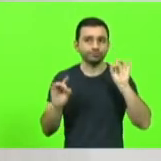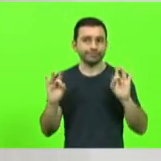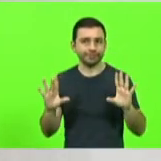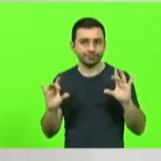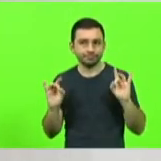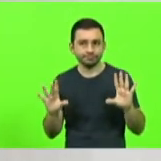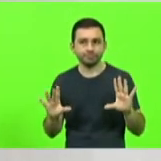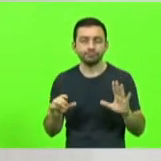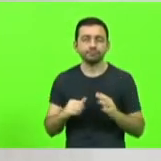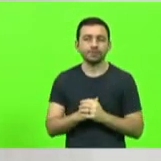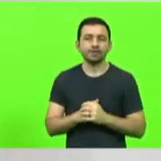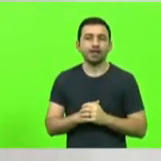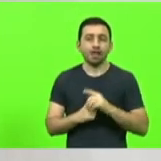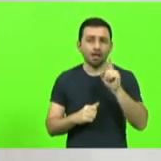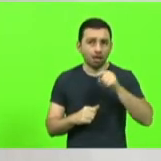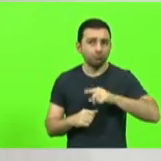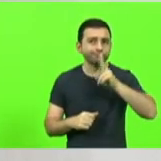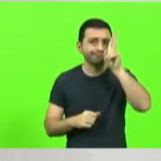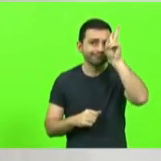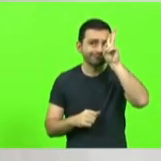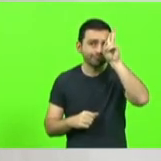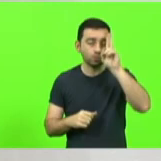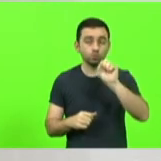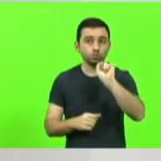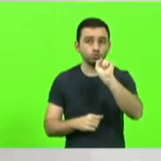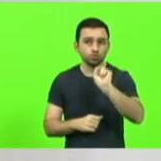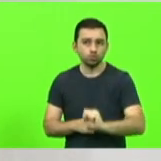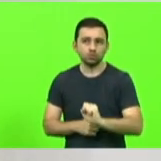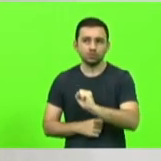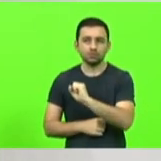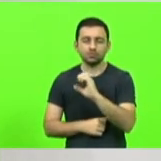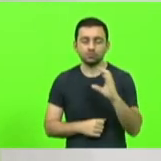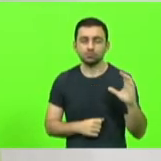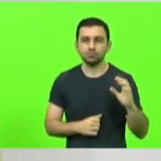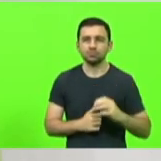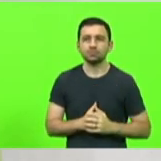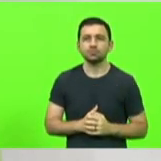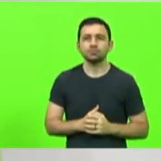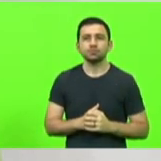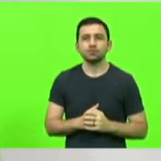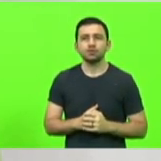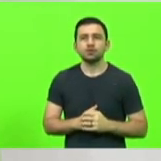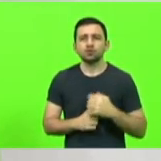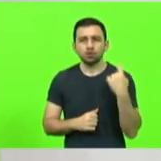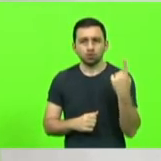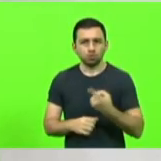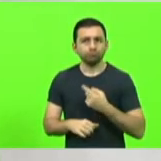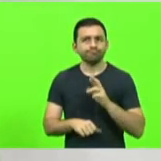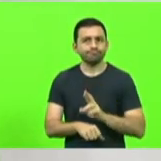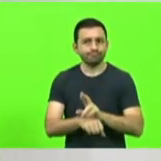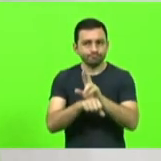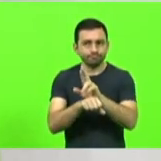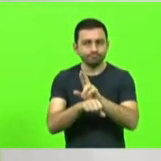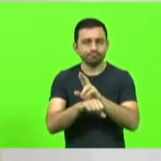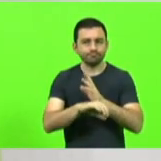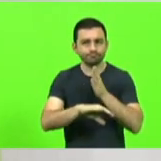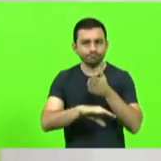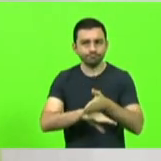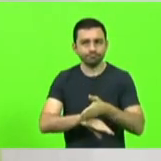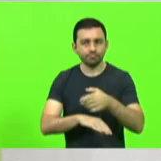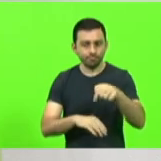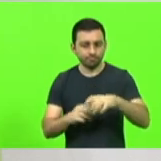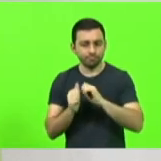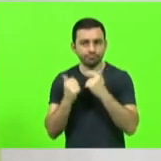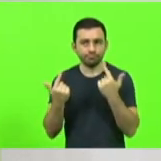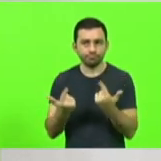histórico para o sul de Santa Catarina nós estávamos representando esta casa